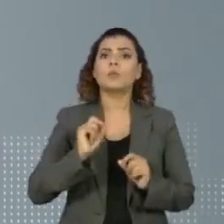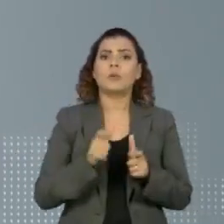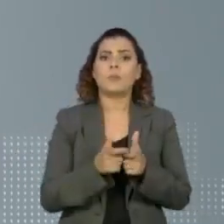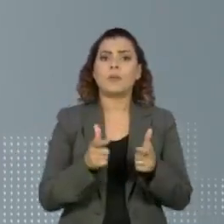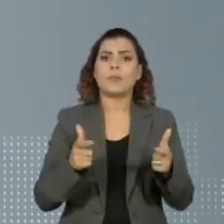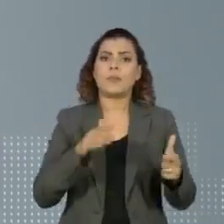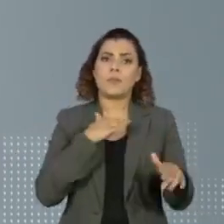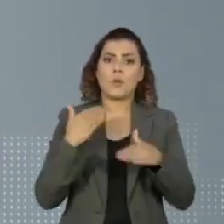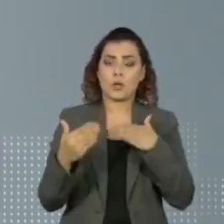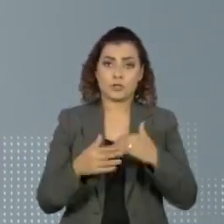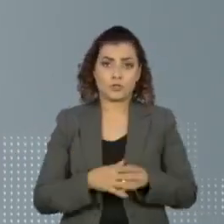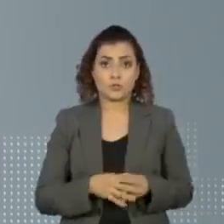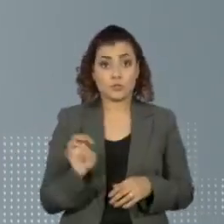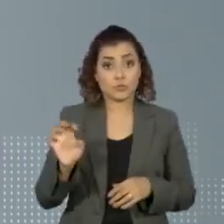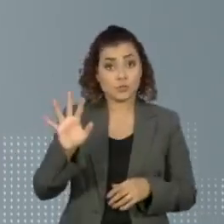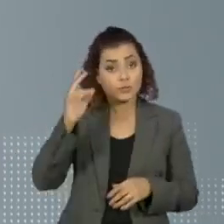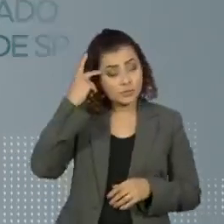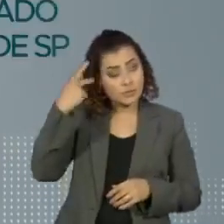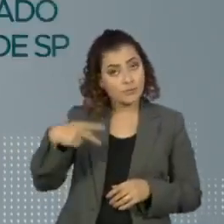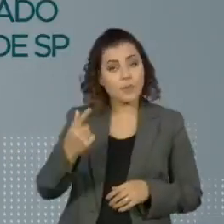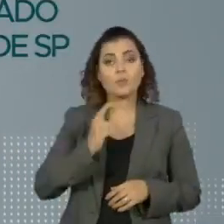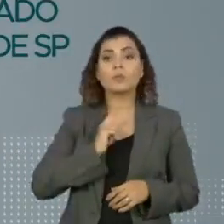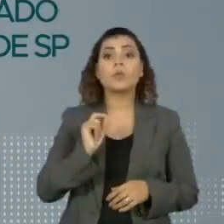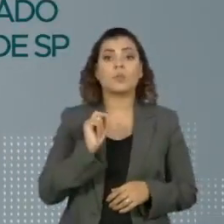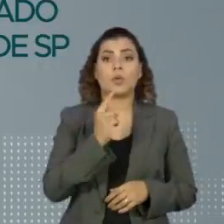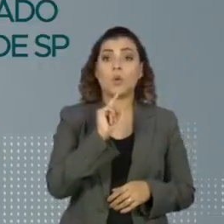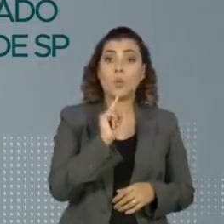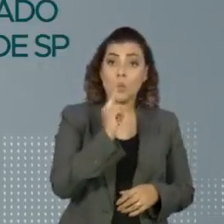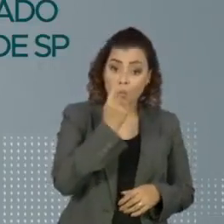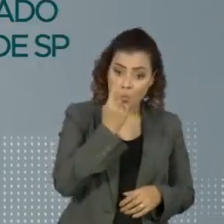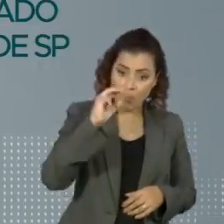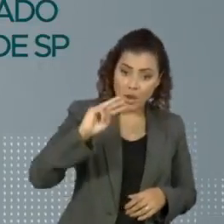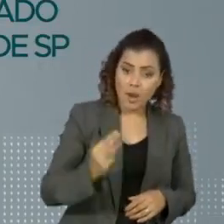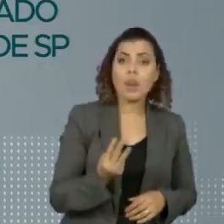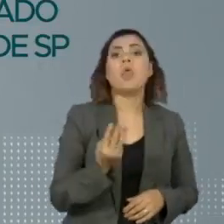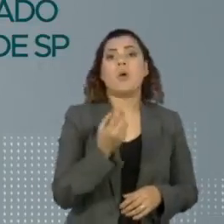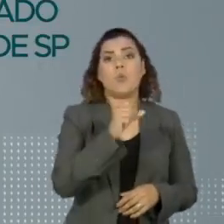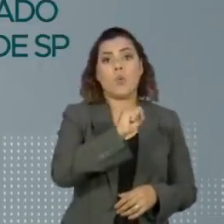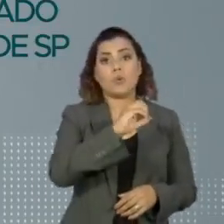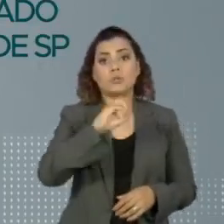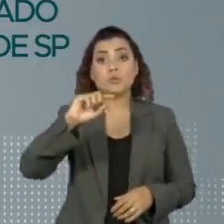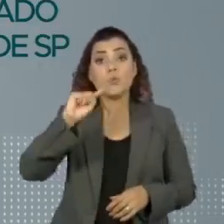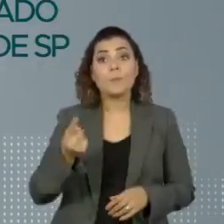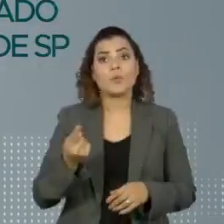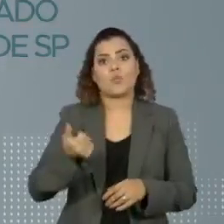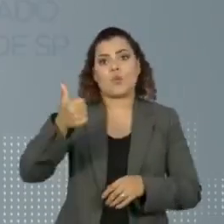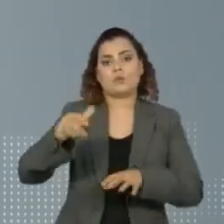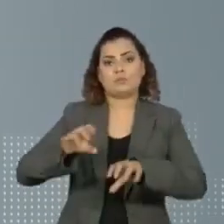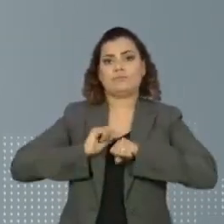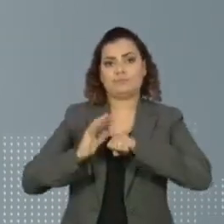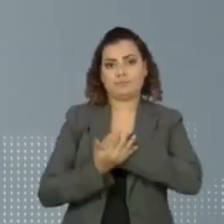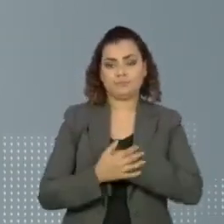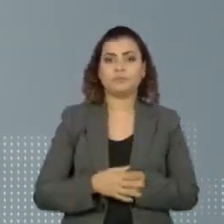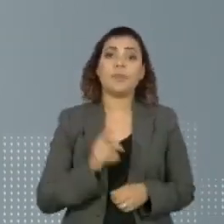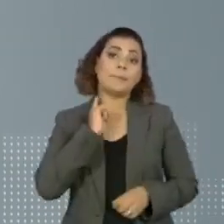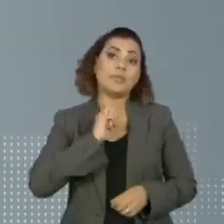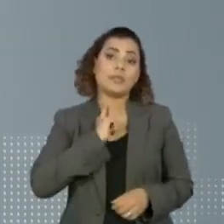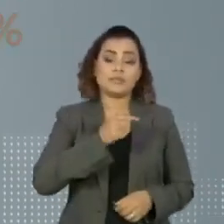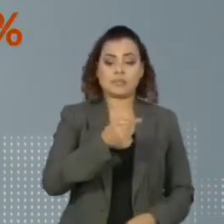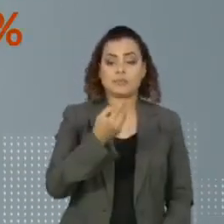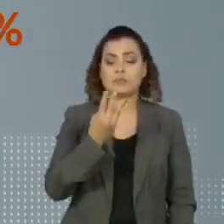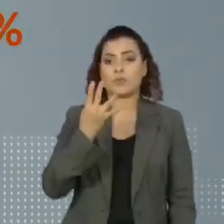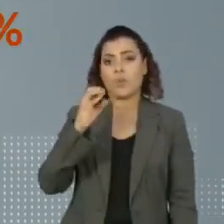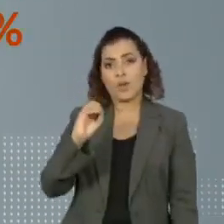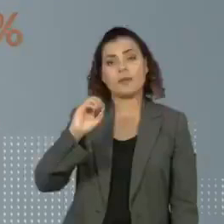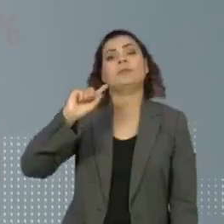de mortes. O estado de São Paulo está próximo de 1 milhão e 800 mil casos. Minas Gerais chegou a